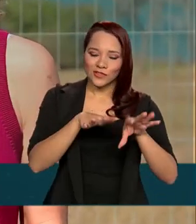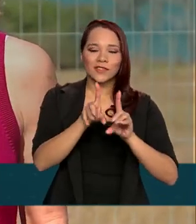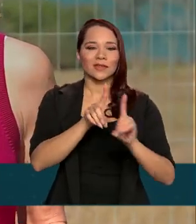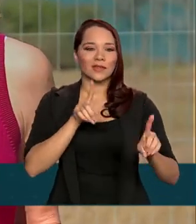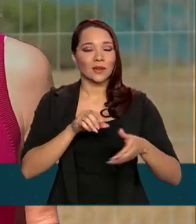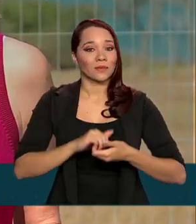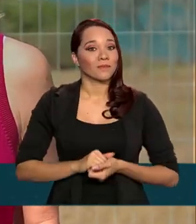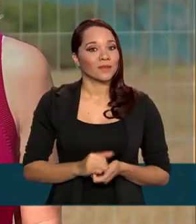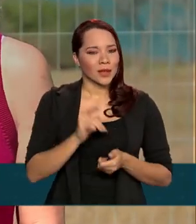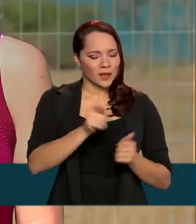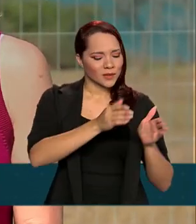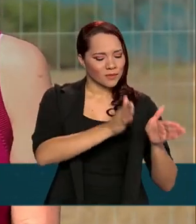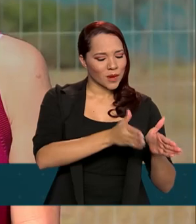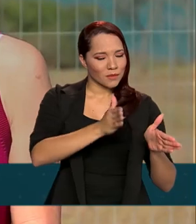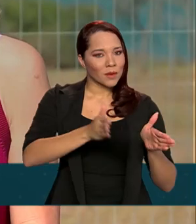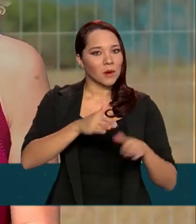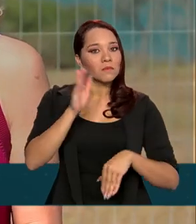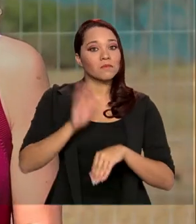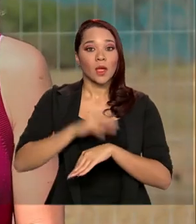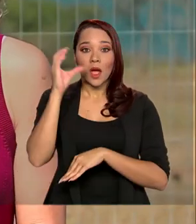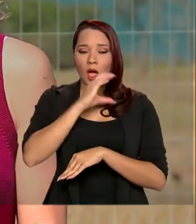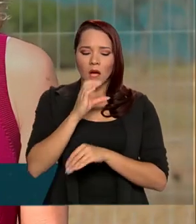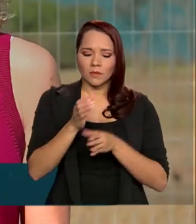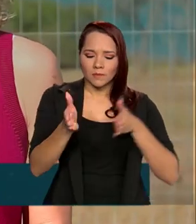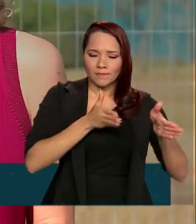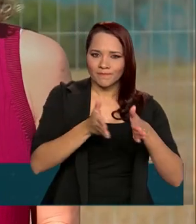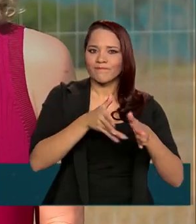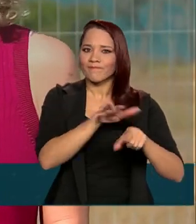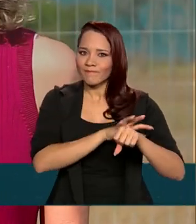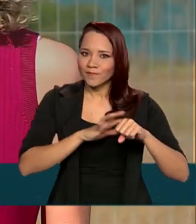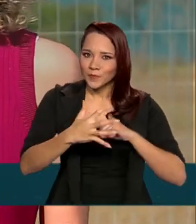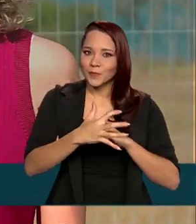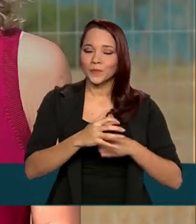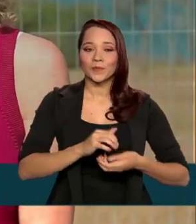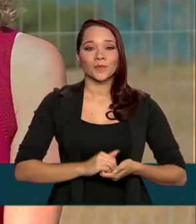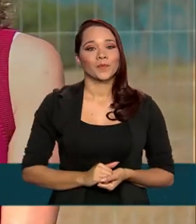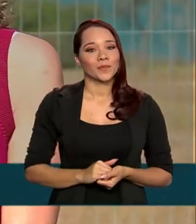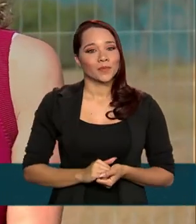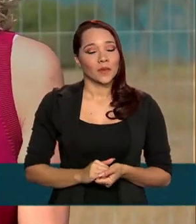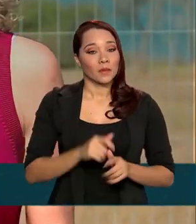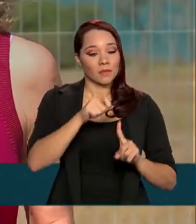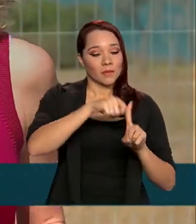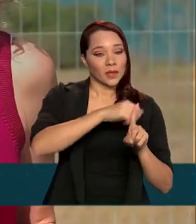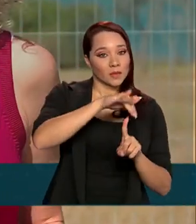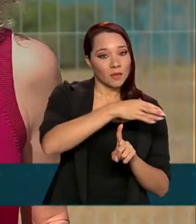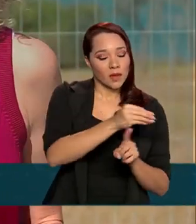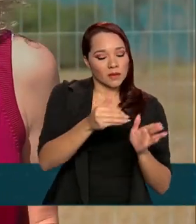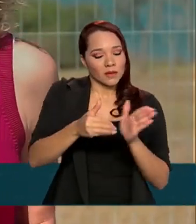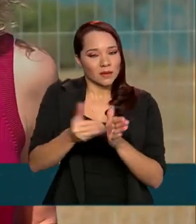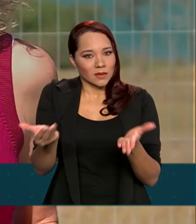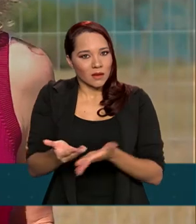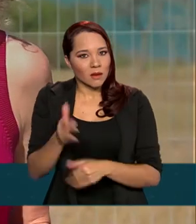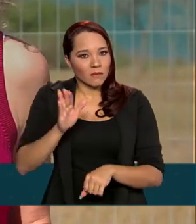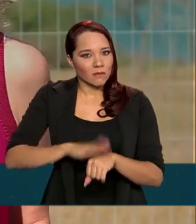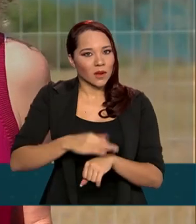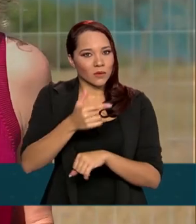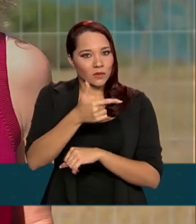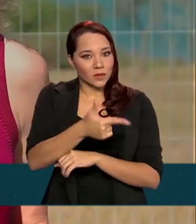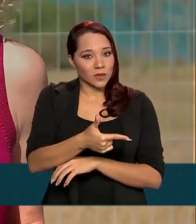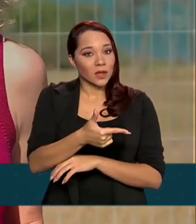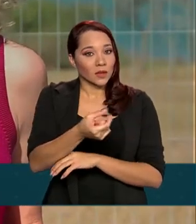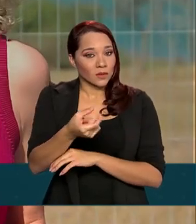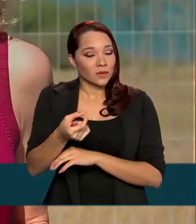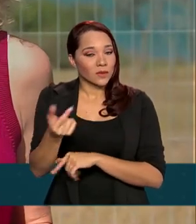E esse processo foi acelerado durante a pandemia do novo coronavírus. De março para cá, mais de 200